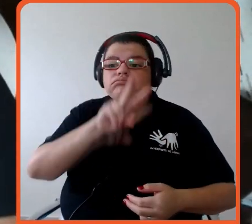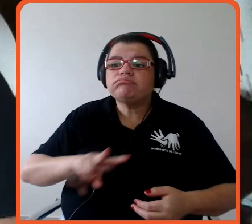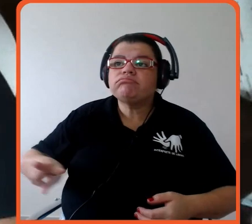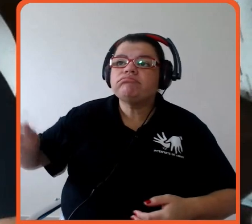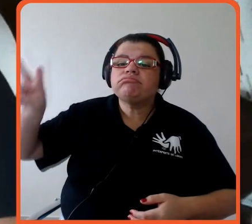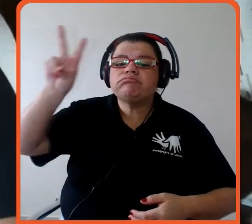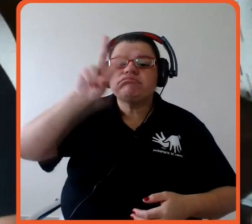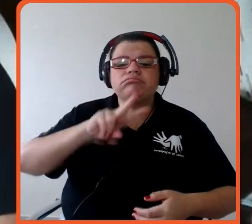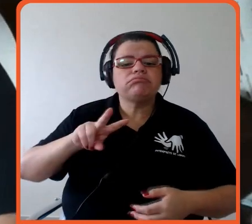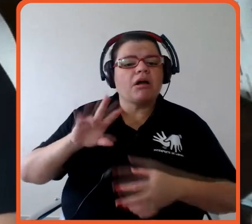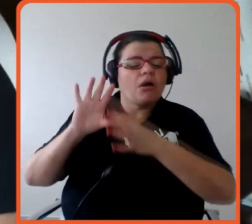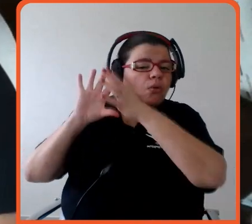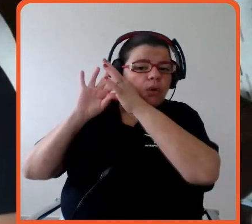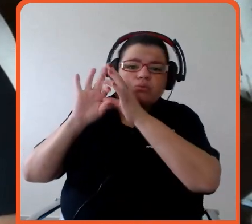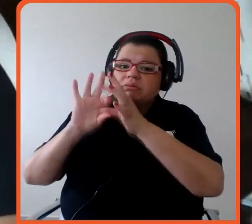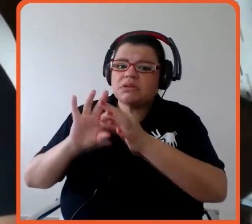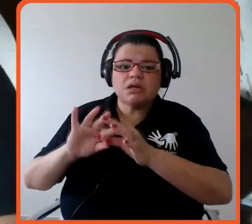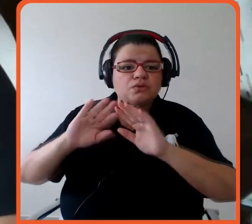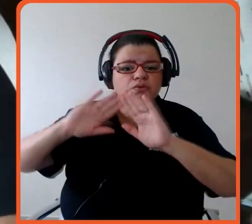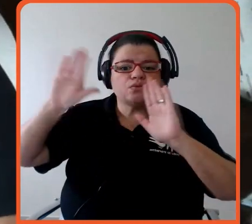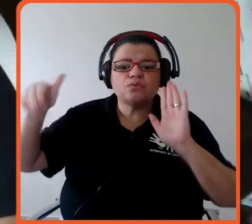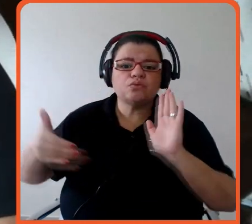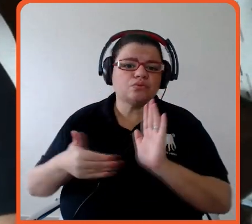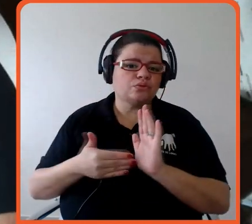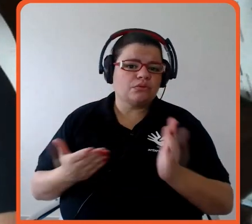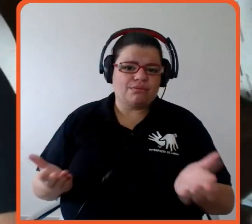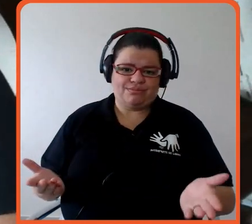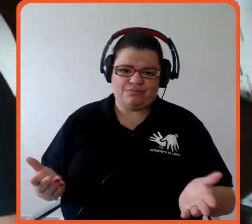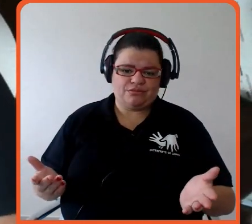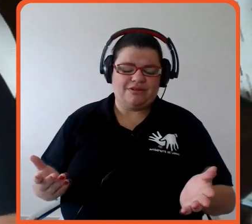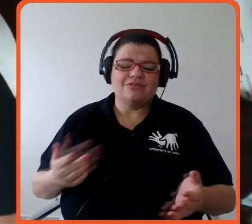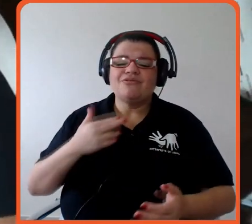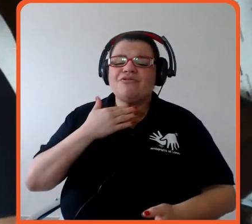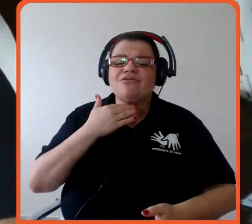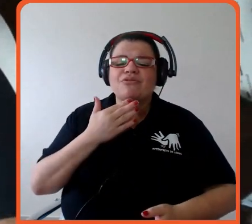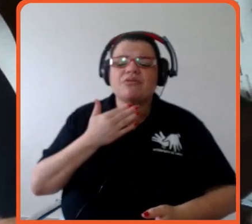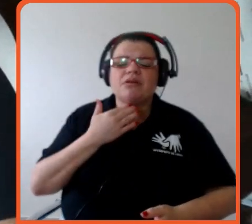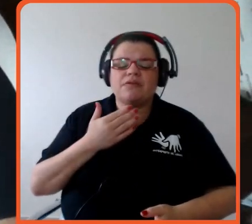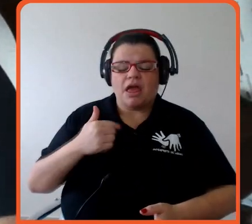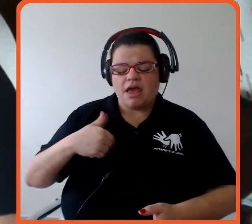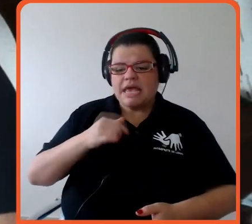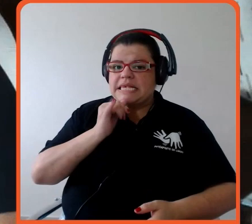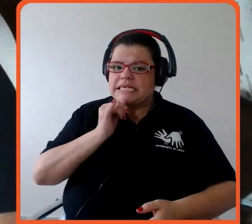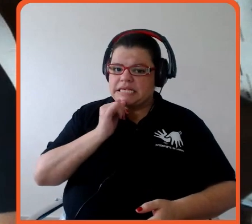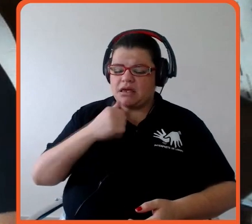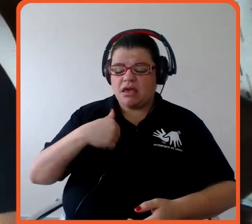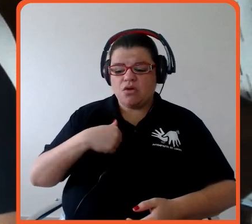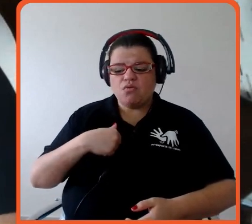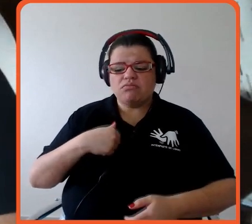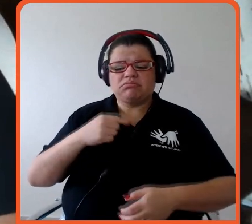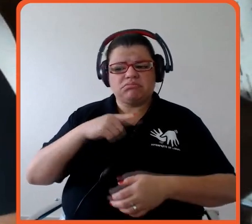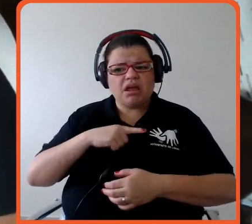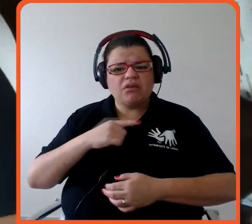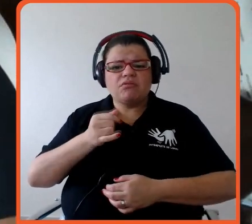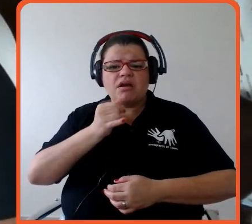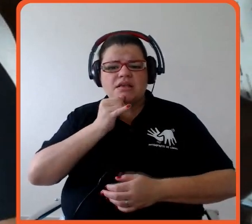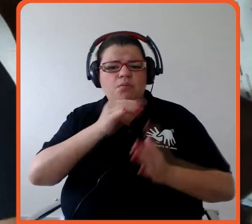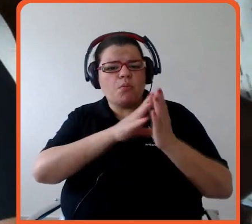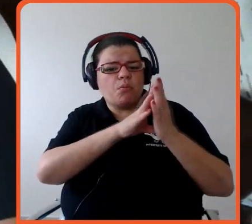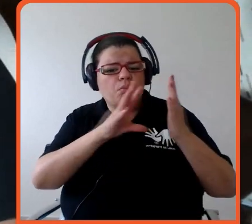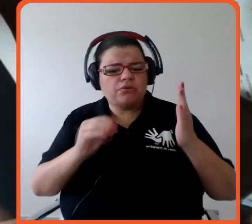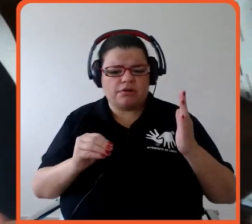porque se a gente olha, os exemplos que eu tenho no mercado hoje, tem uma t-shirt